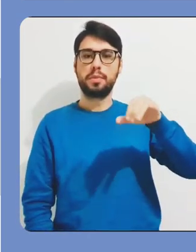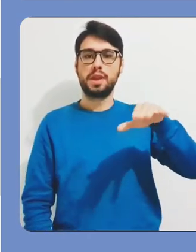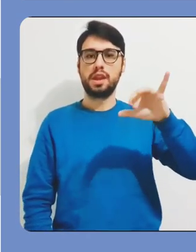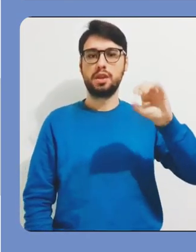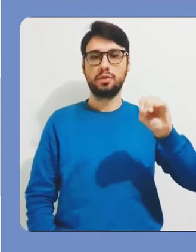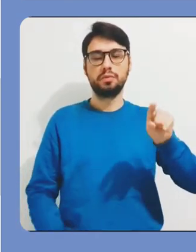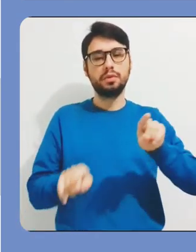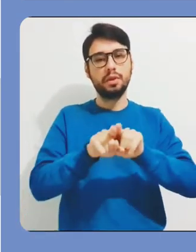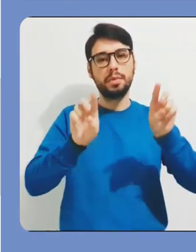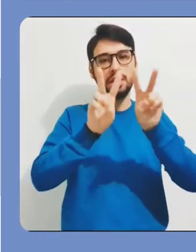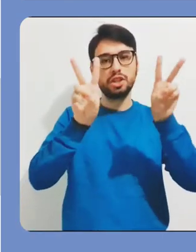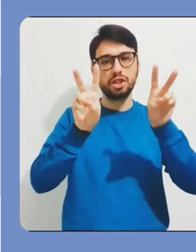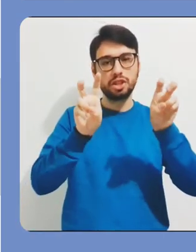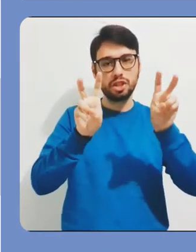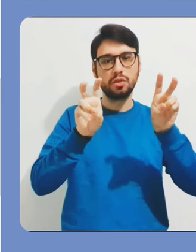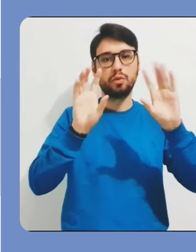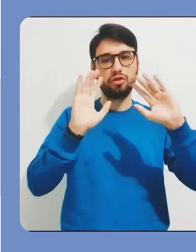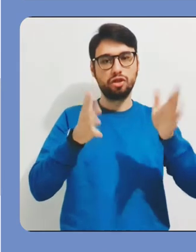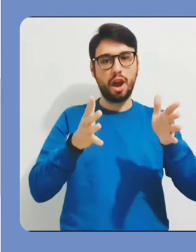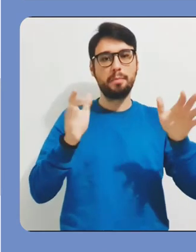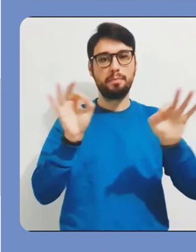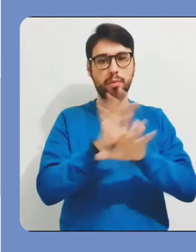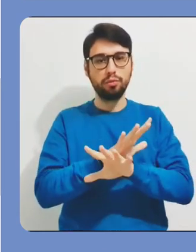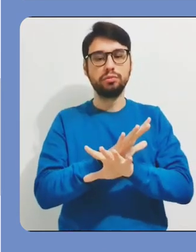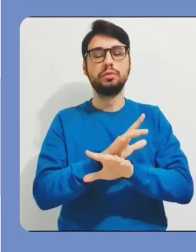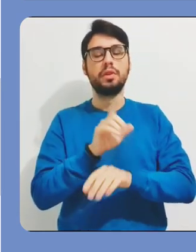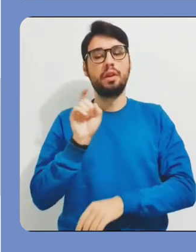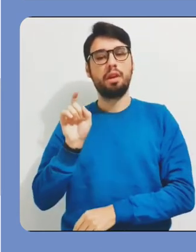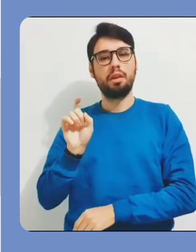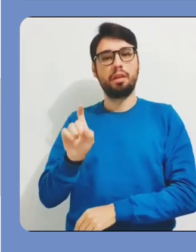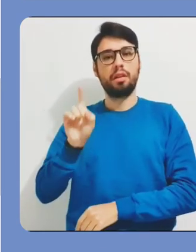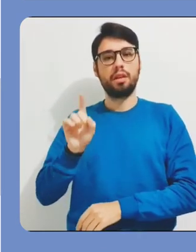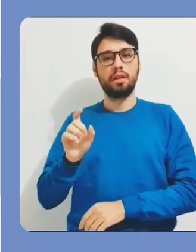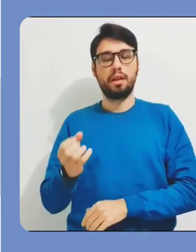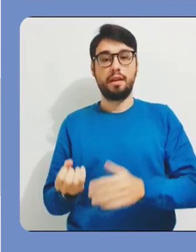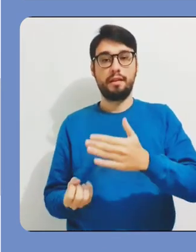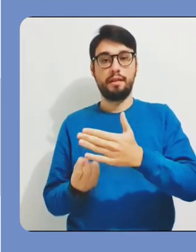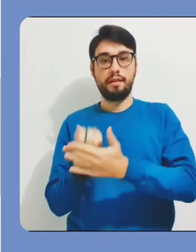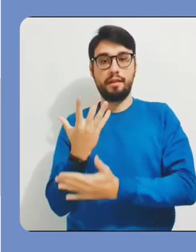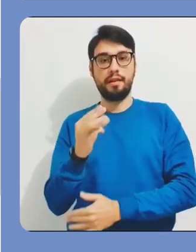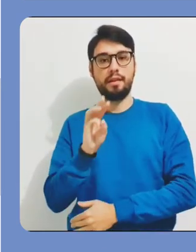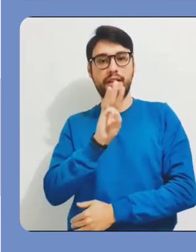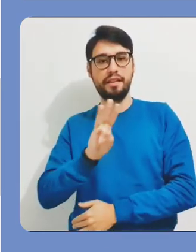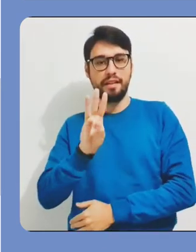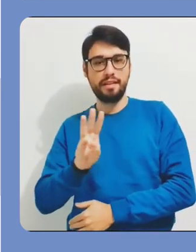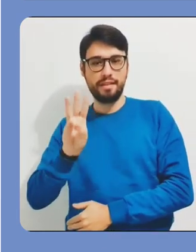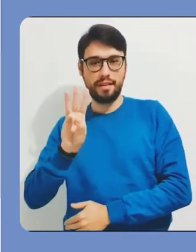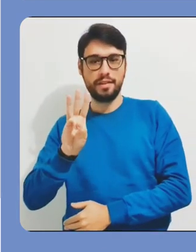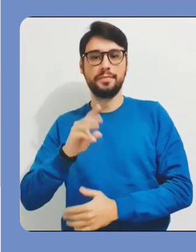Então preenchido o domínio e o título do site, eu clico na opção aqui Criar Site.